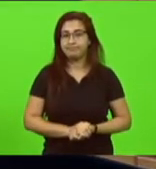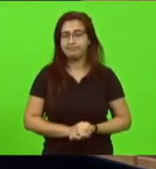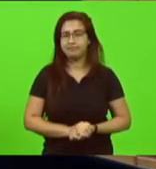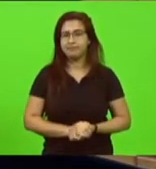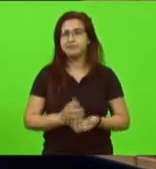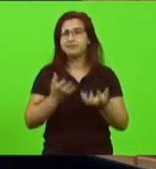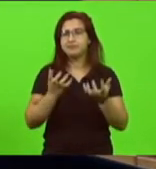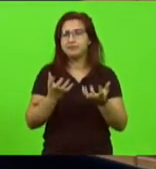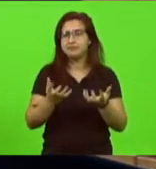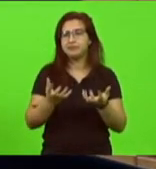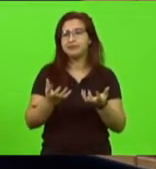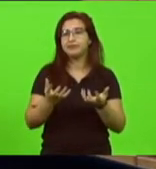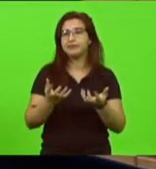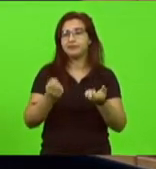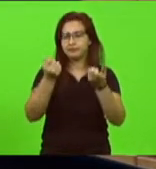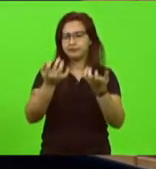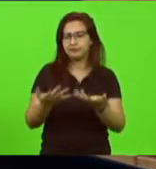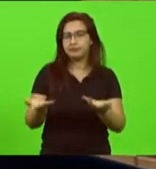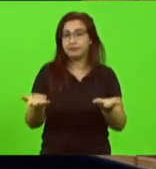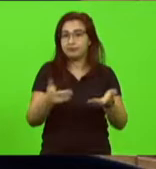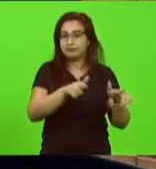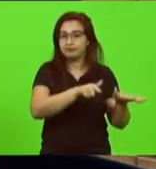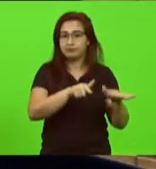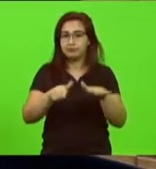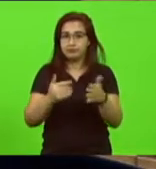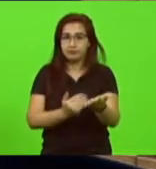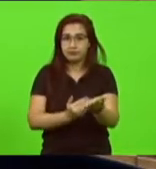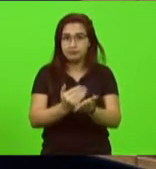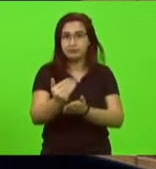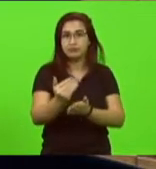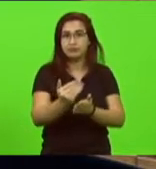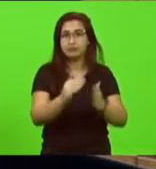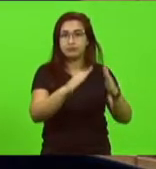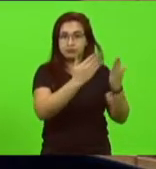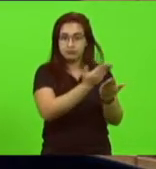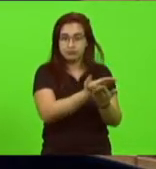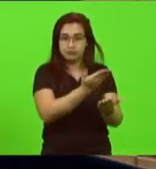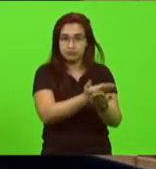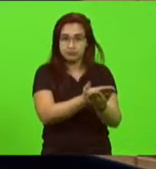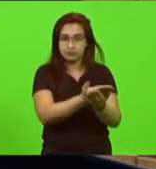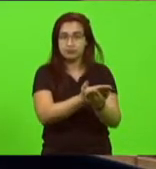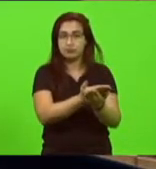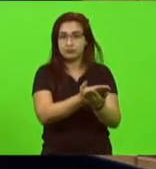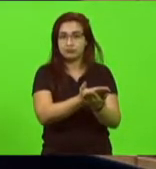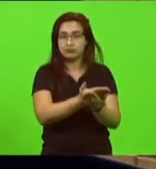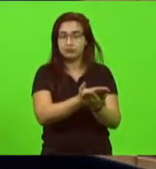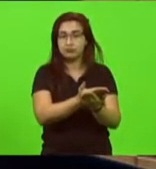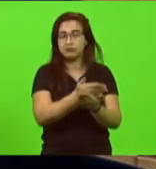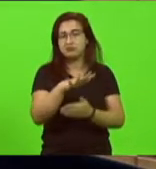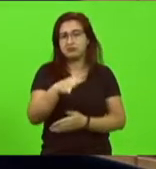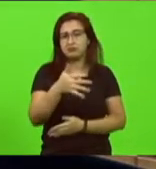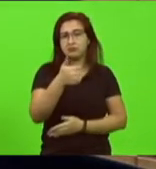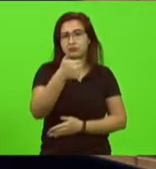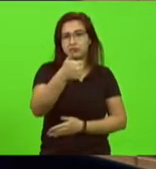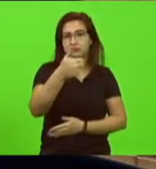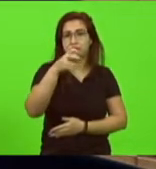nessa semana o início do ano leitivo aqui em santa catarina onde cerca de 500 mil